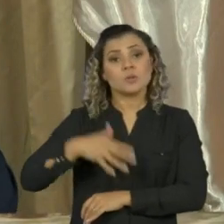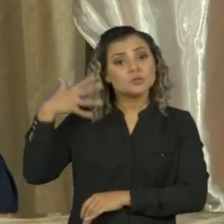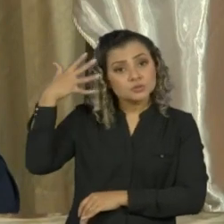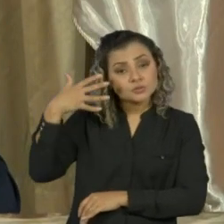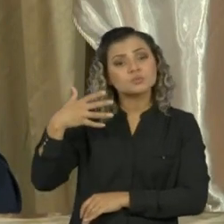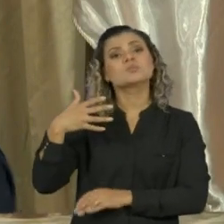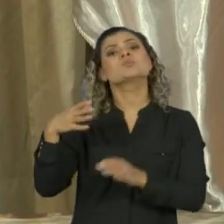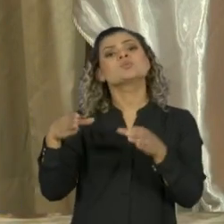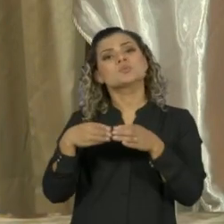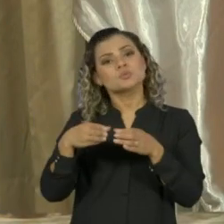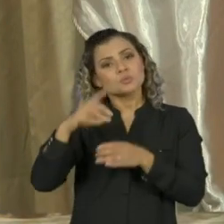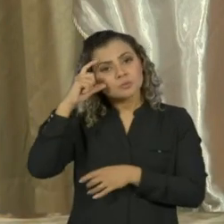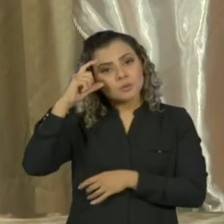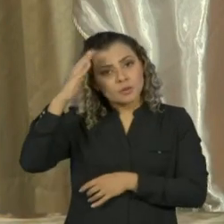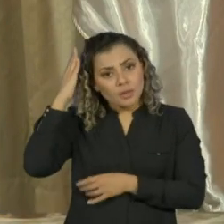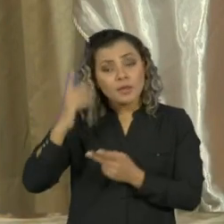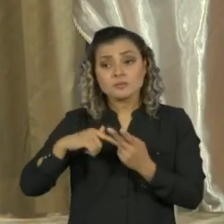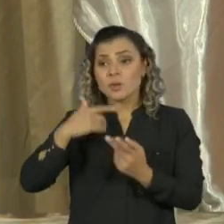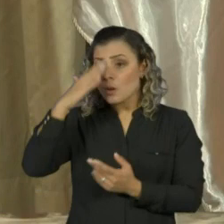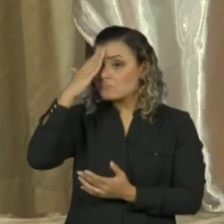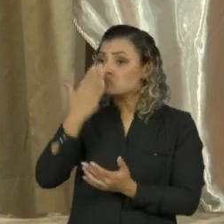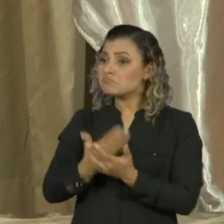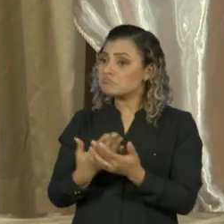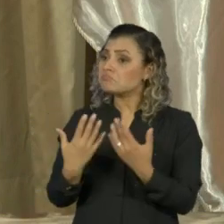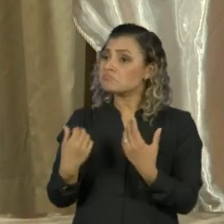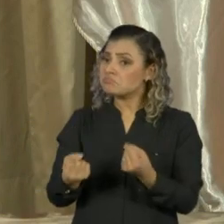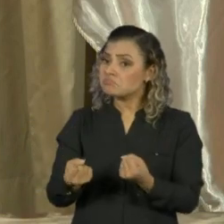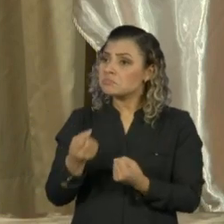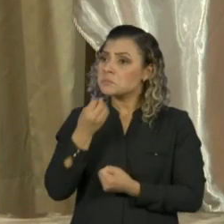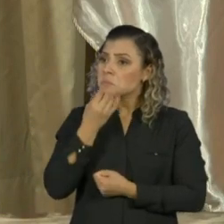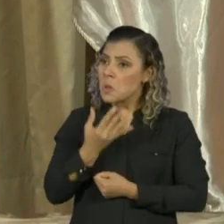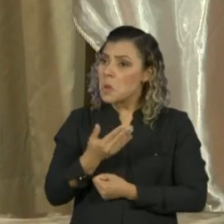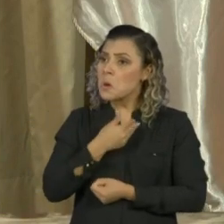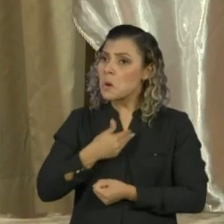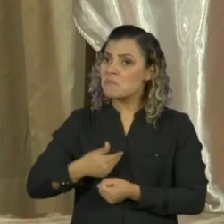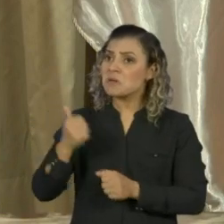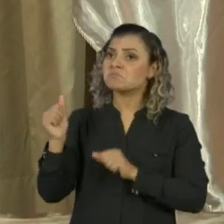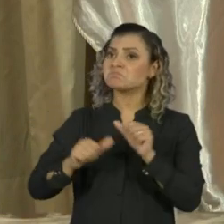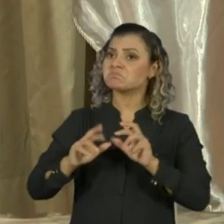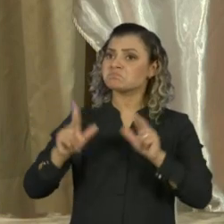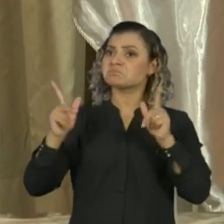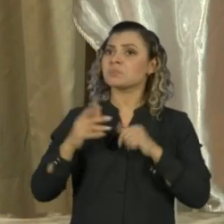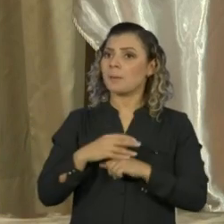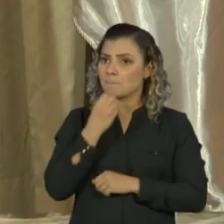do Paulo Guedes, que me fez acreditar que nós teríamos um governo diferente.